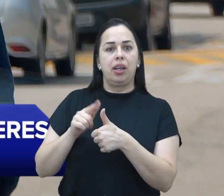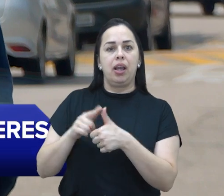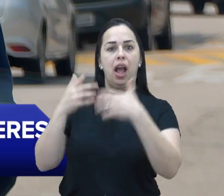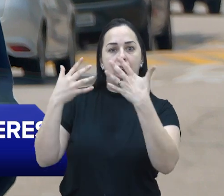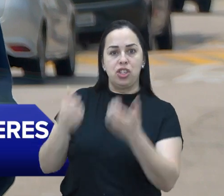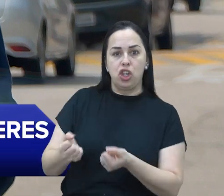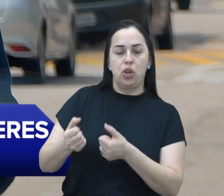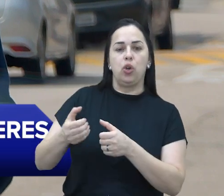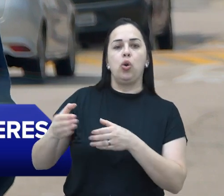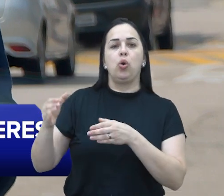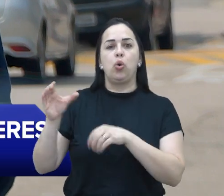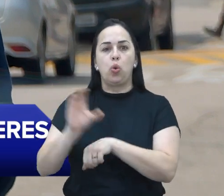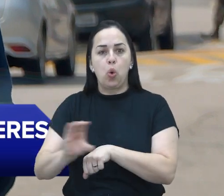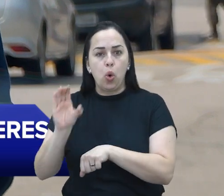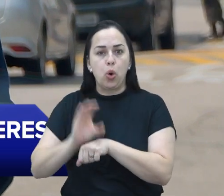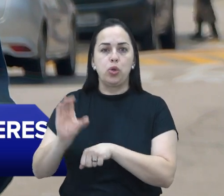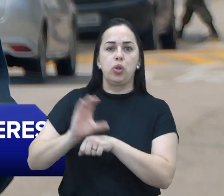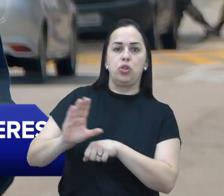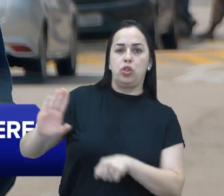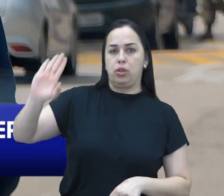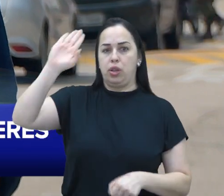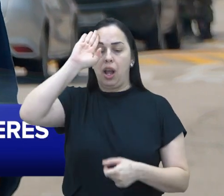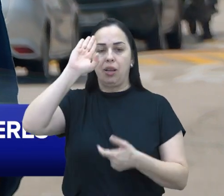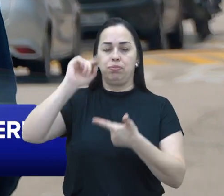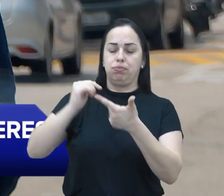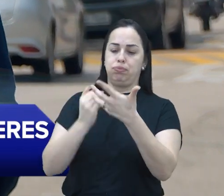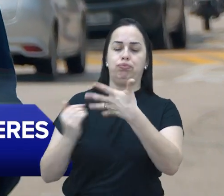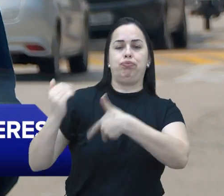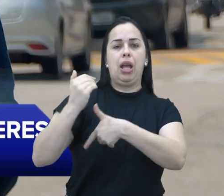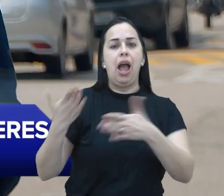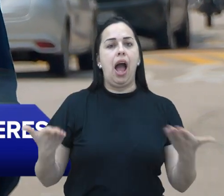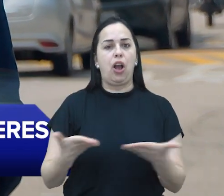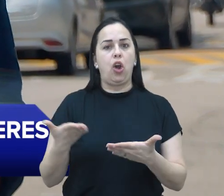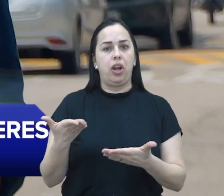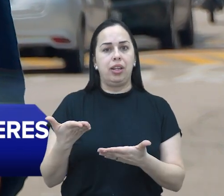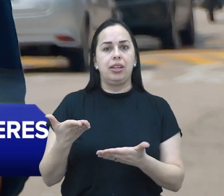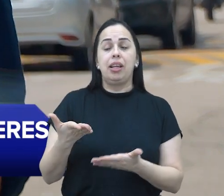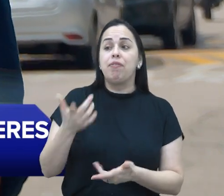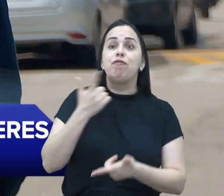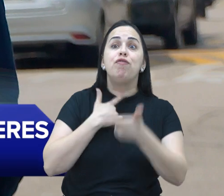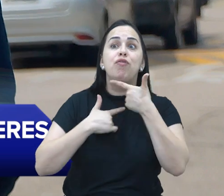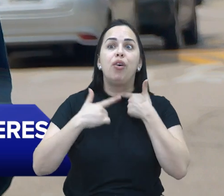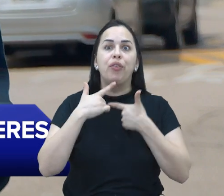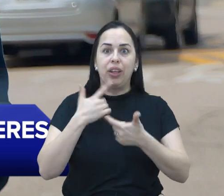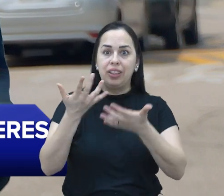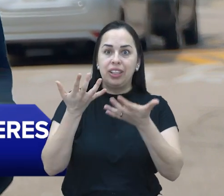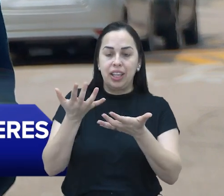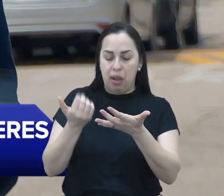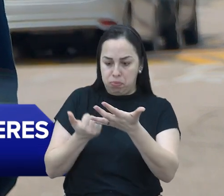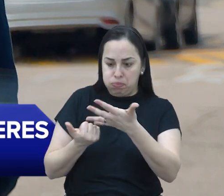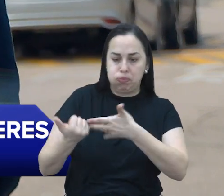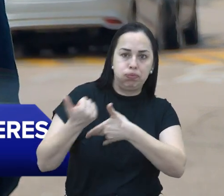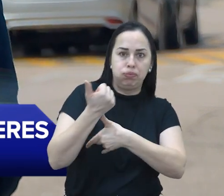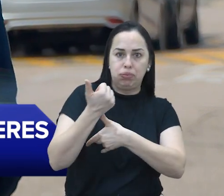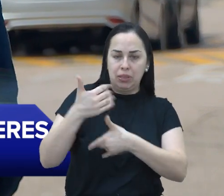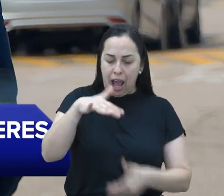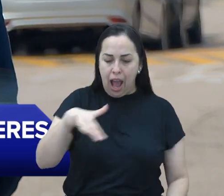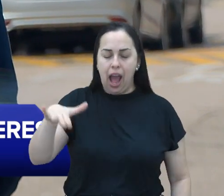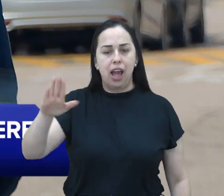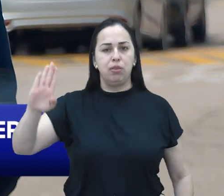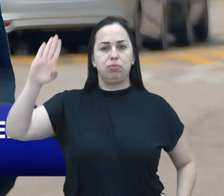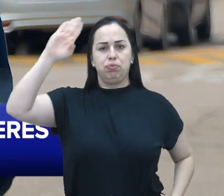eram admitidas por cursos de formação de oficiais, de suboficiais. E agora, as mulheres que desejam seguir carreira